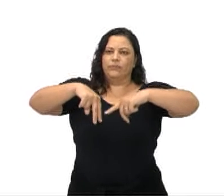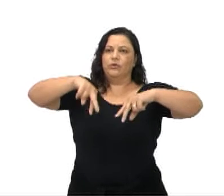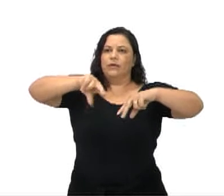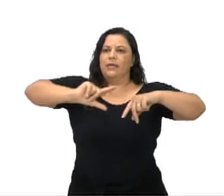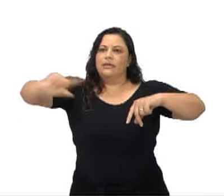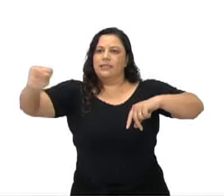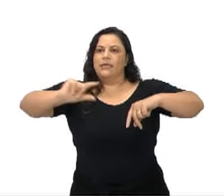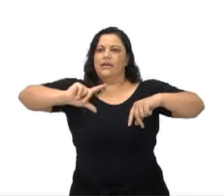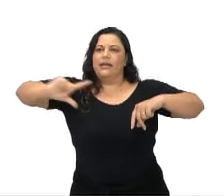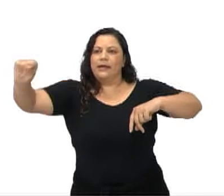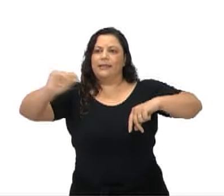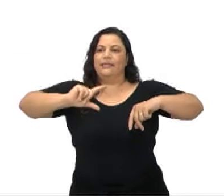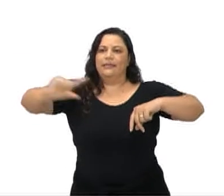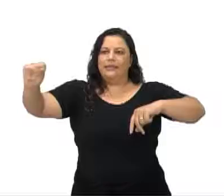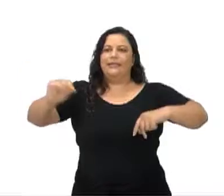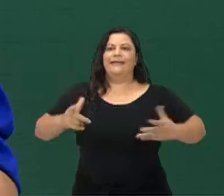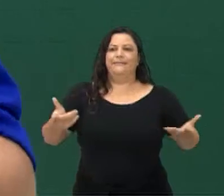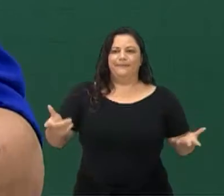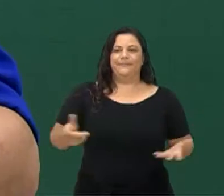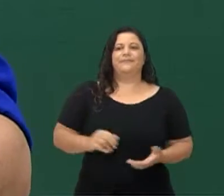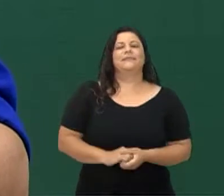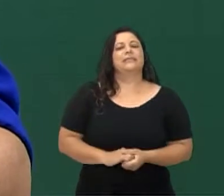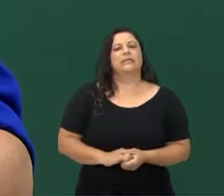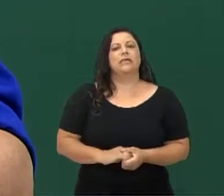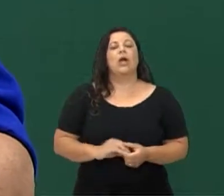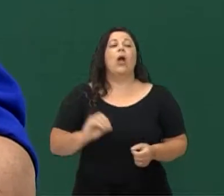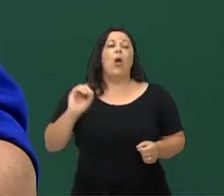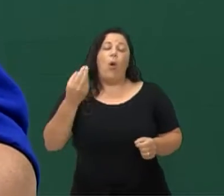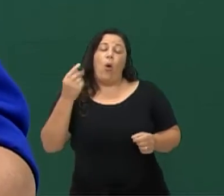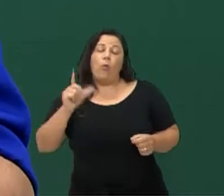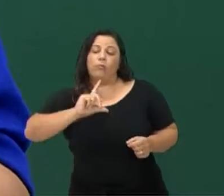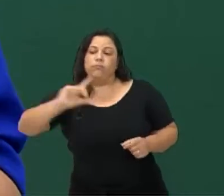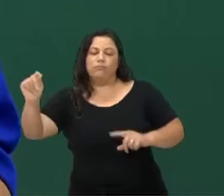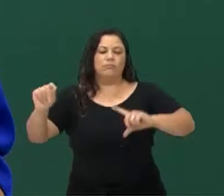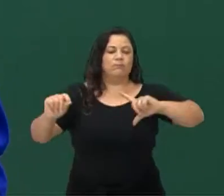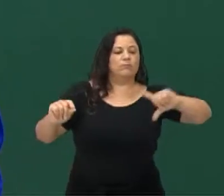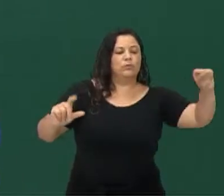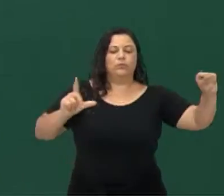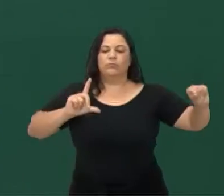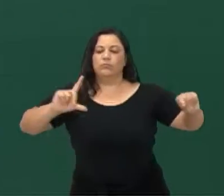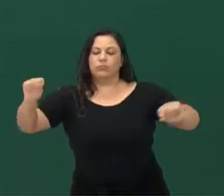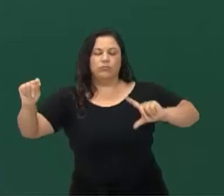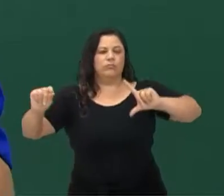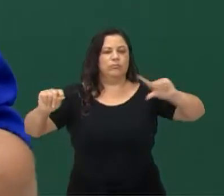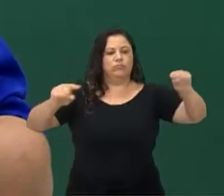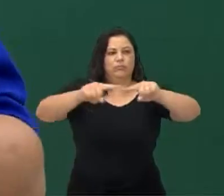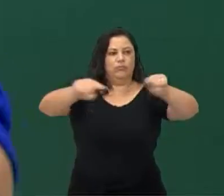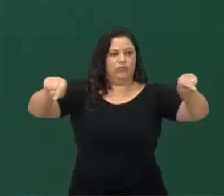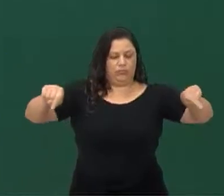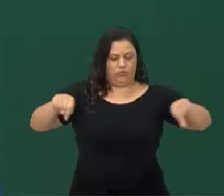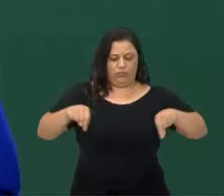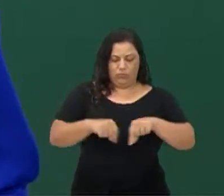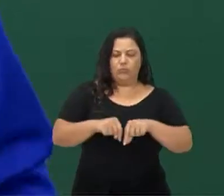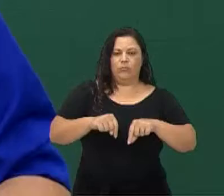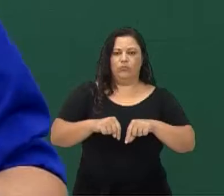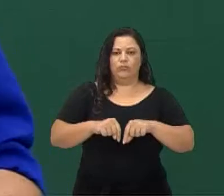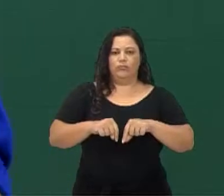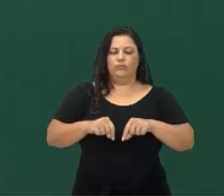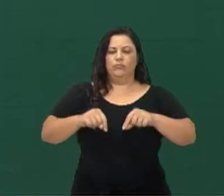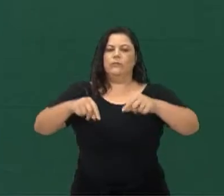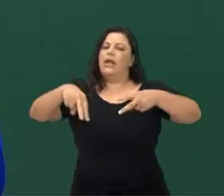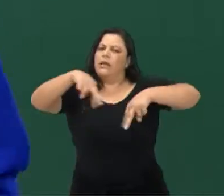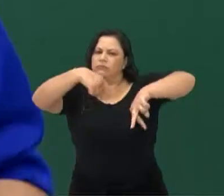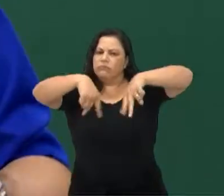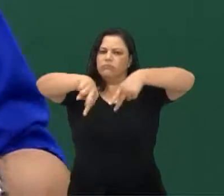oponente saia naturalmente. Então, sai um de cada vez dessa linha, eles executam os